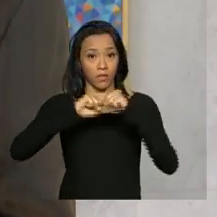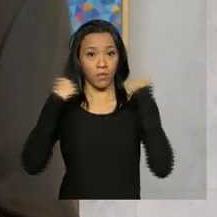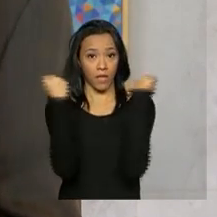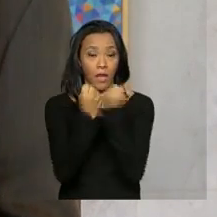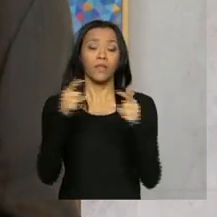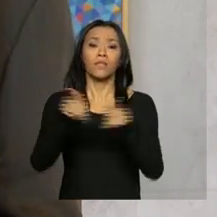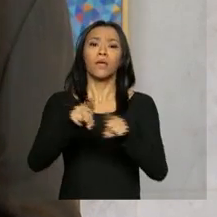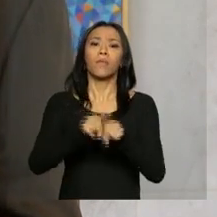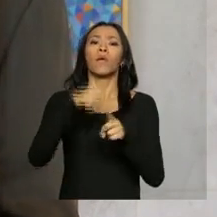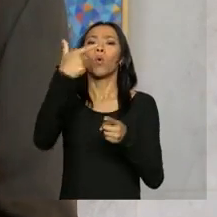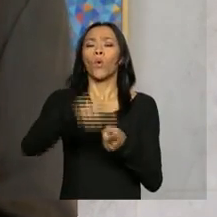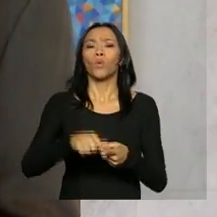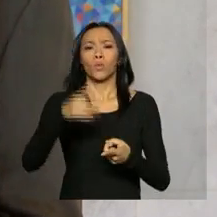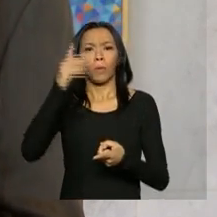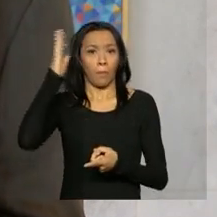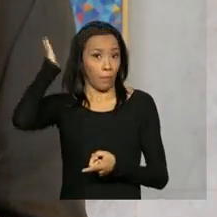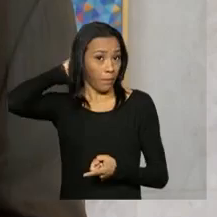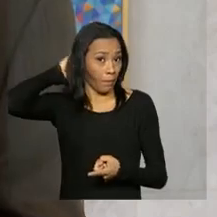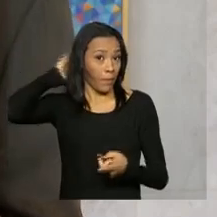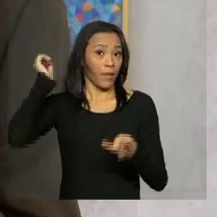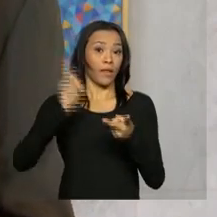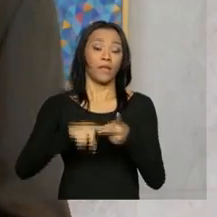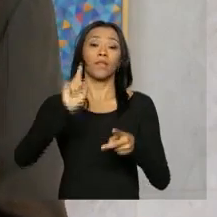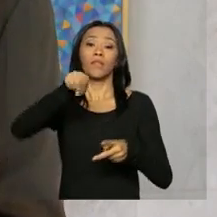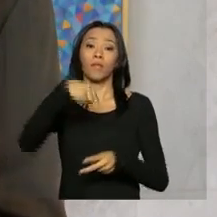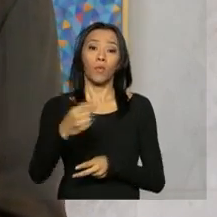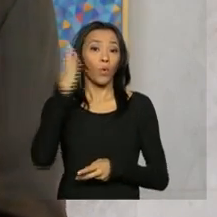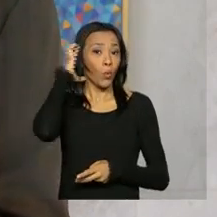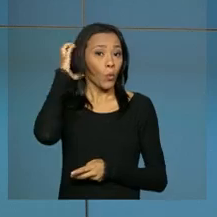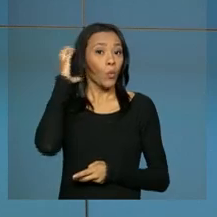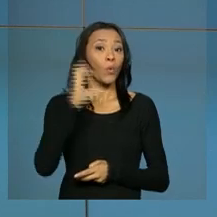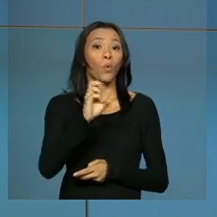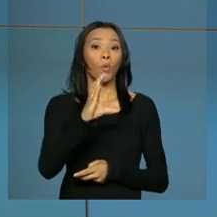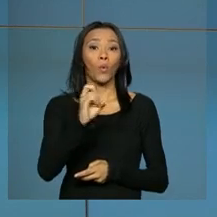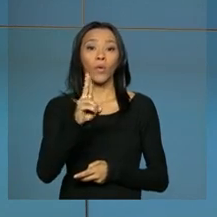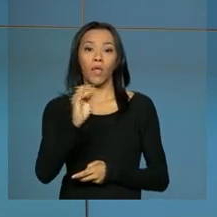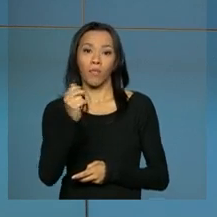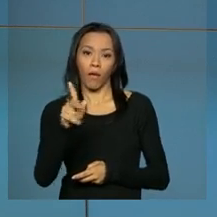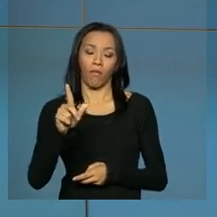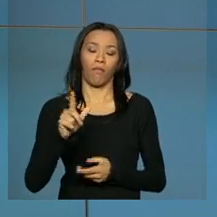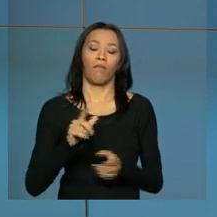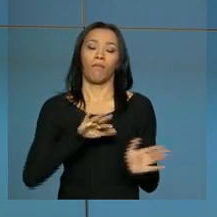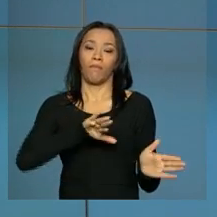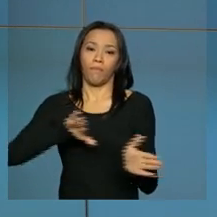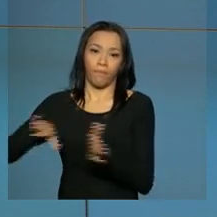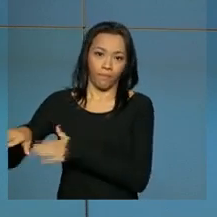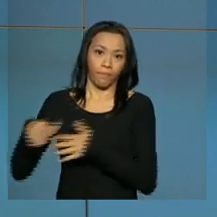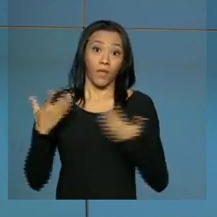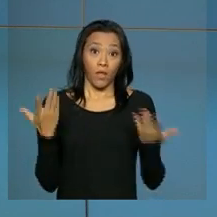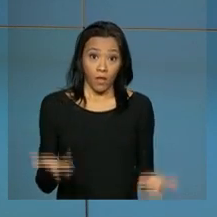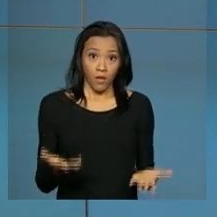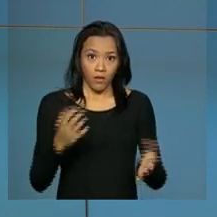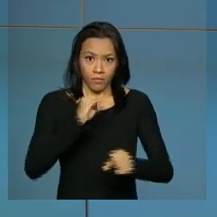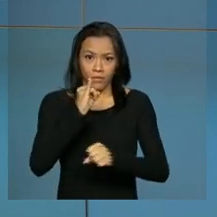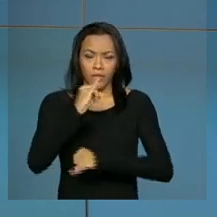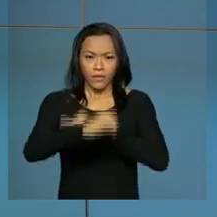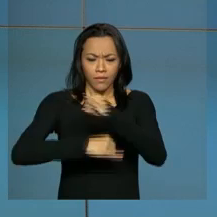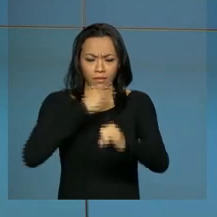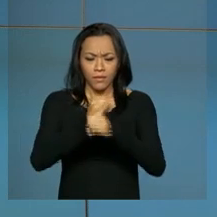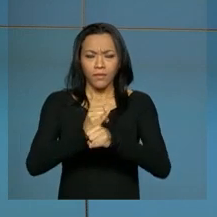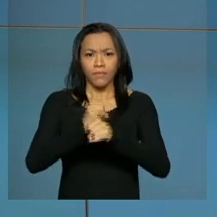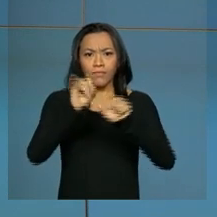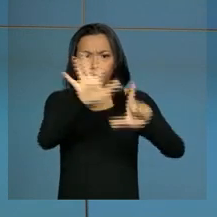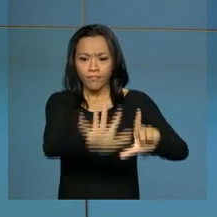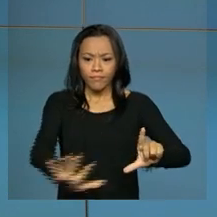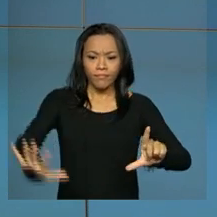ações em Belém, no Pará, e Cuiabá, no Mato Grosso. Uma plataforma virtual com informações